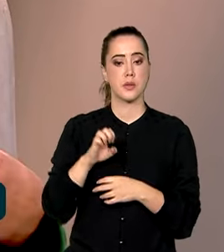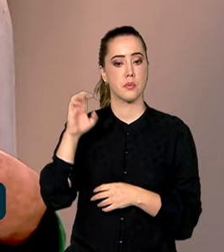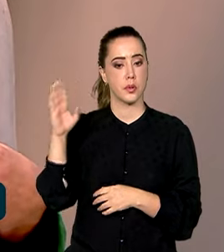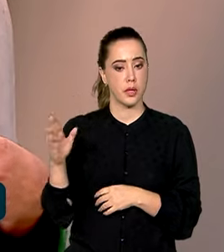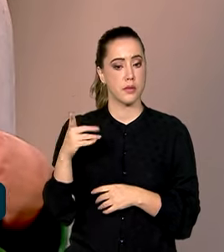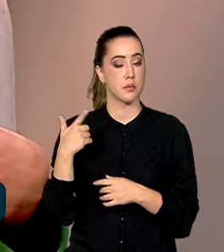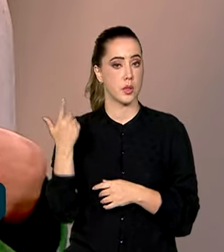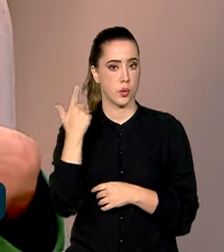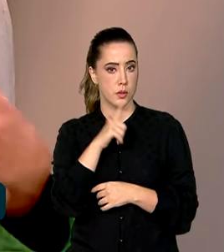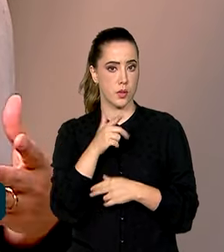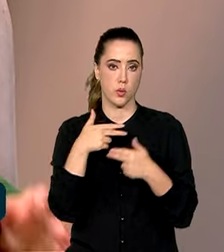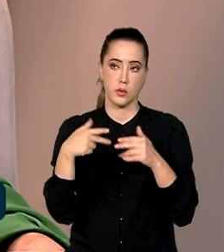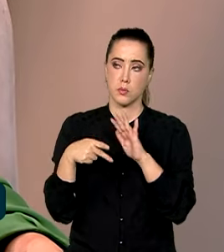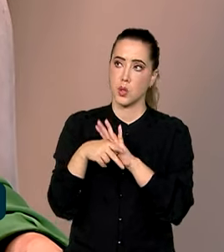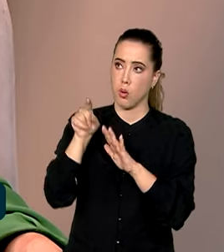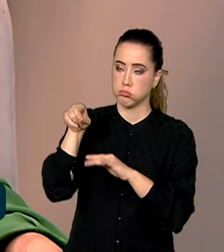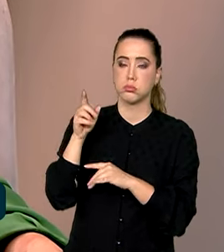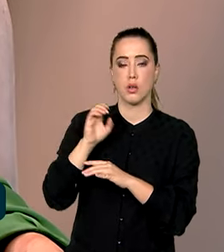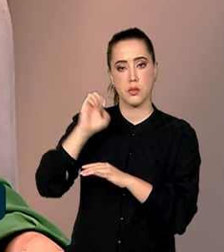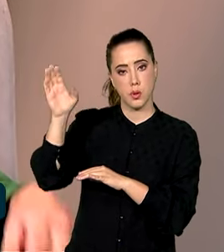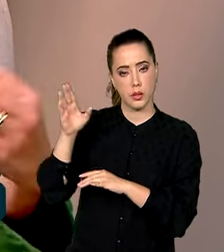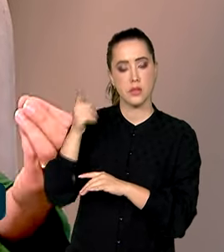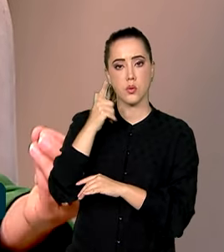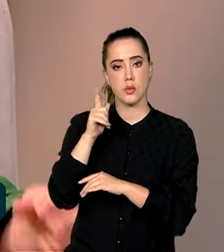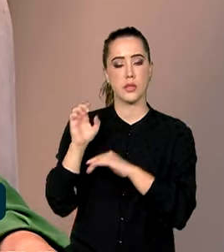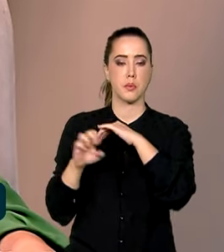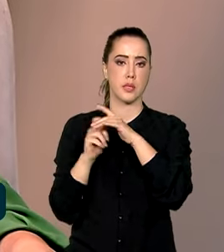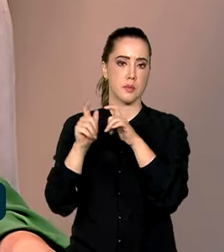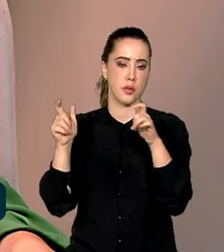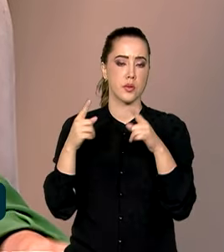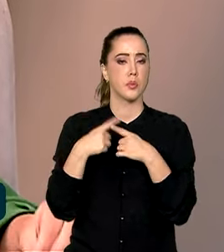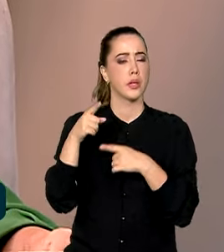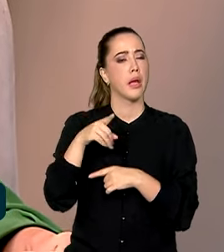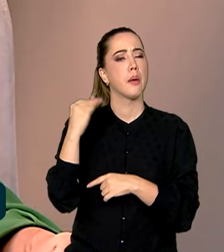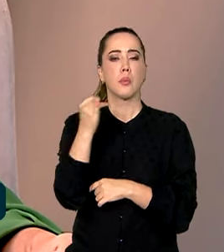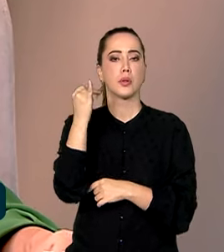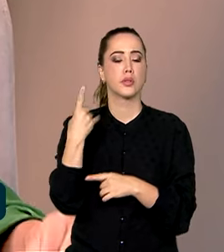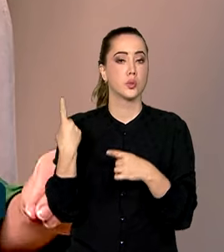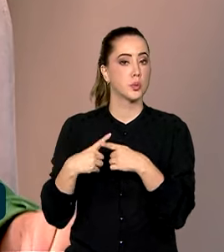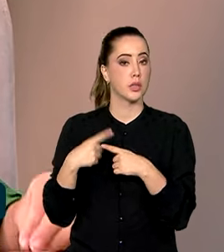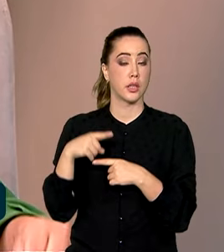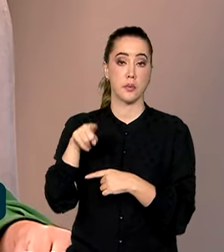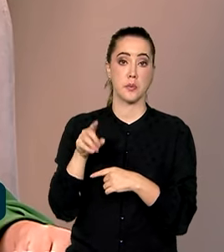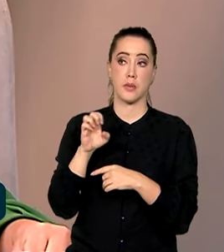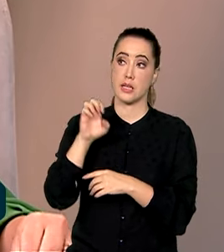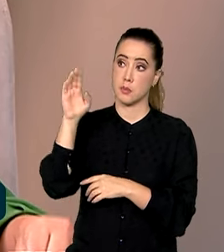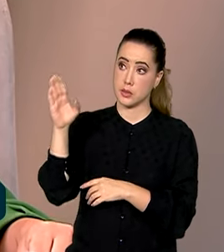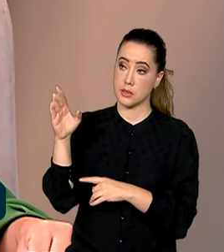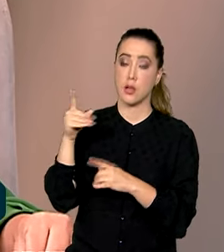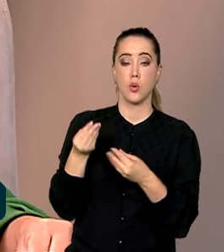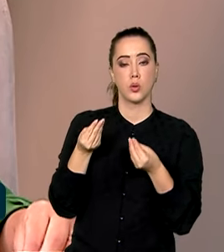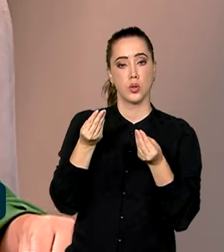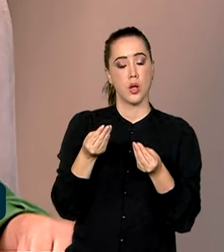que os benefícios do comércio exterior atinjam o número mais alto de empresas. E por que isso é importante? É importante porque o comércio exterior traz